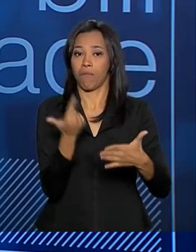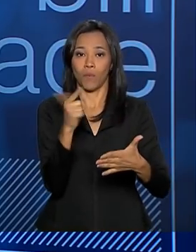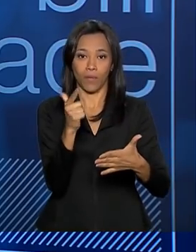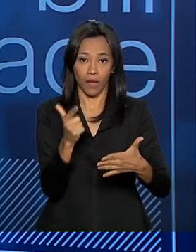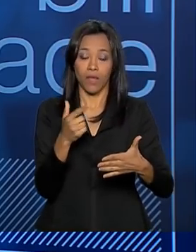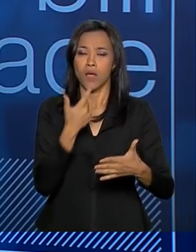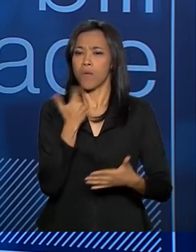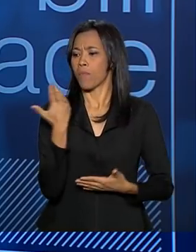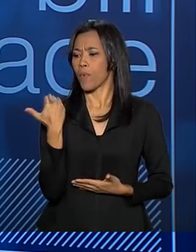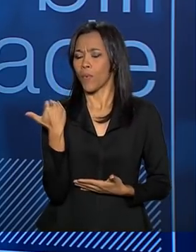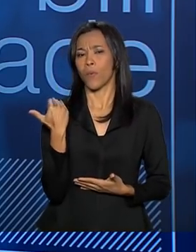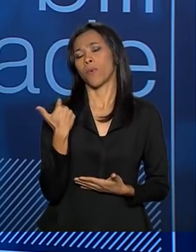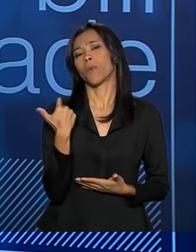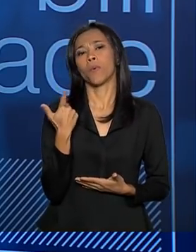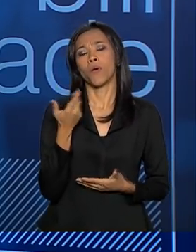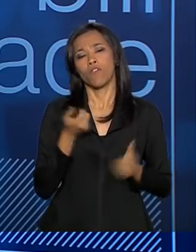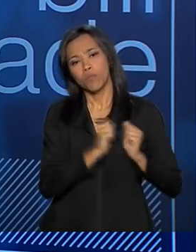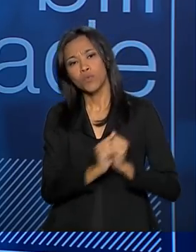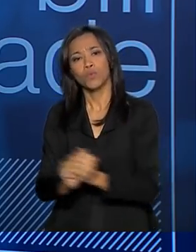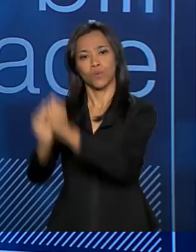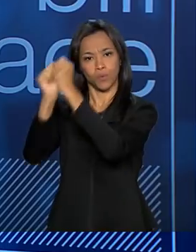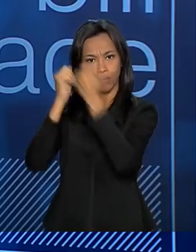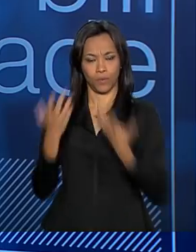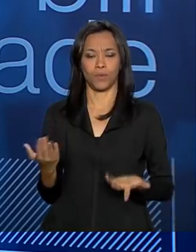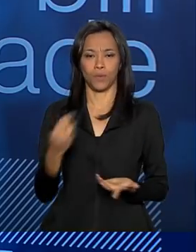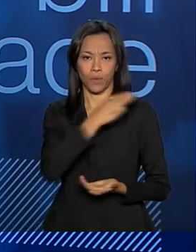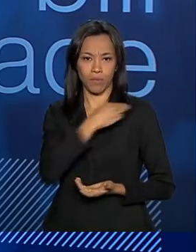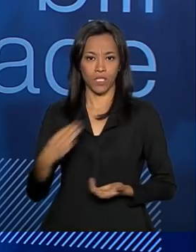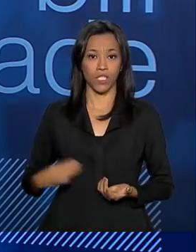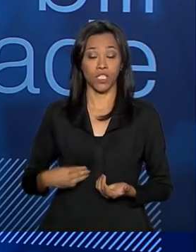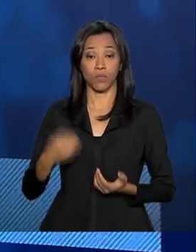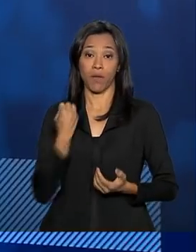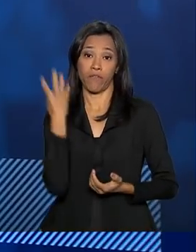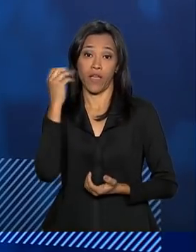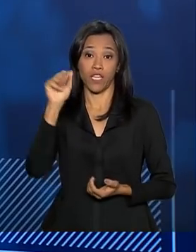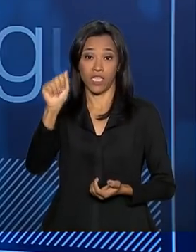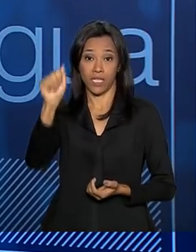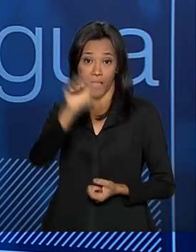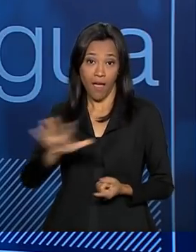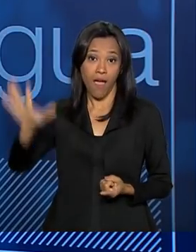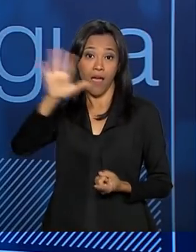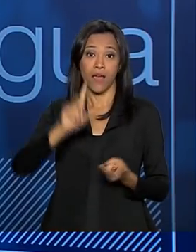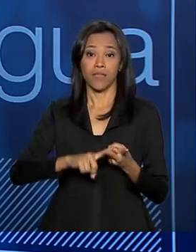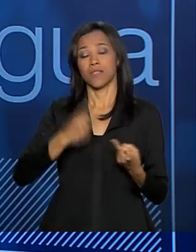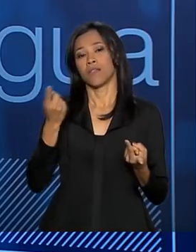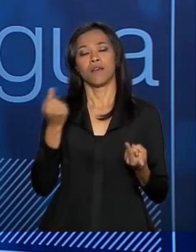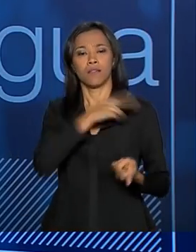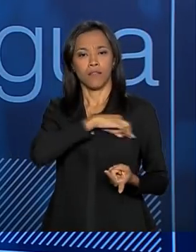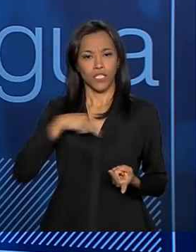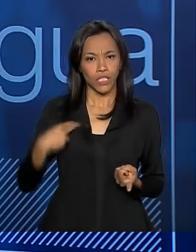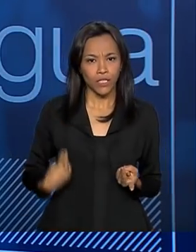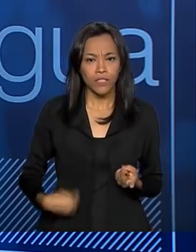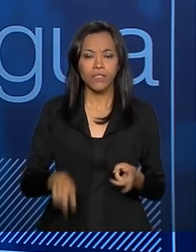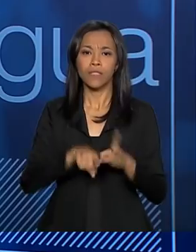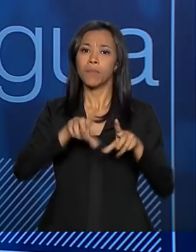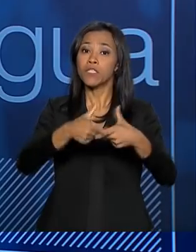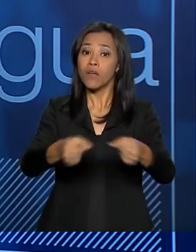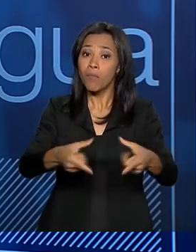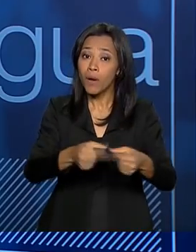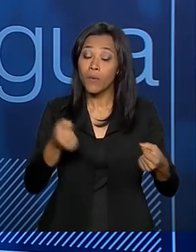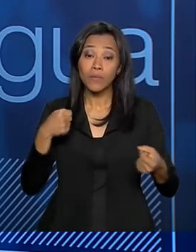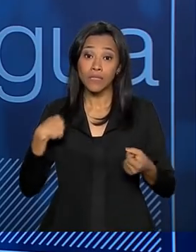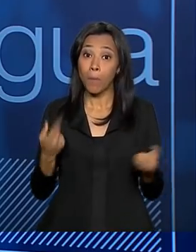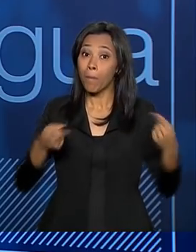Estivemos agora acompanhando a ministra e o próprio vice-presidente numa viagem à Ásia, à China e ao Japão. E esses são parceiros importantes para trazer a